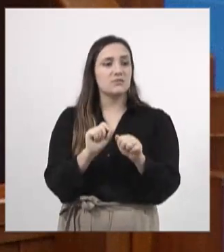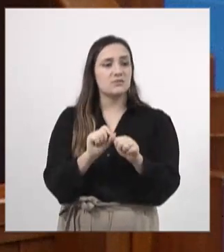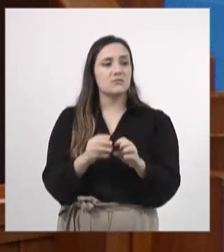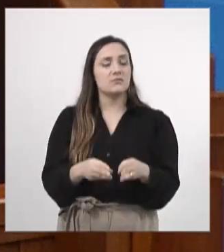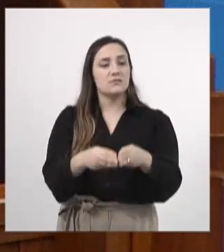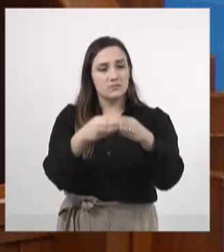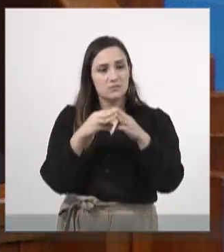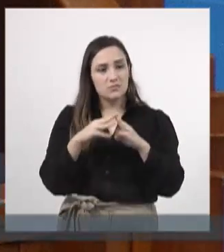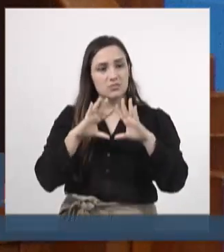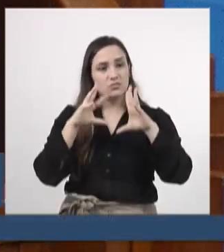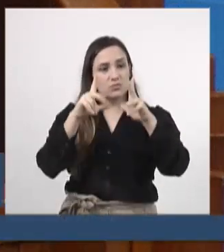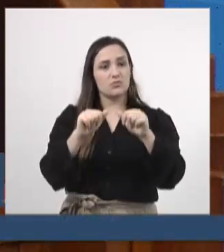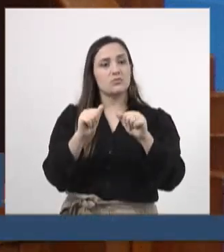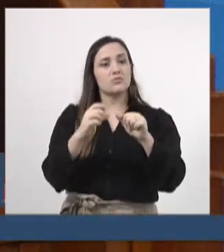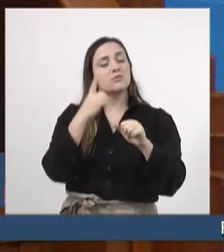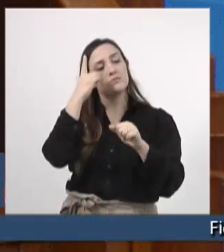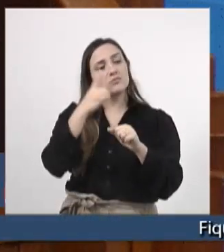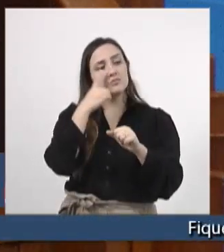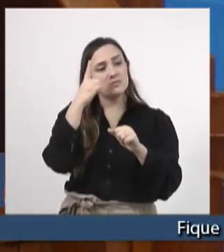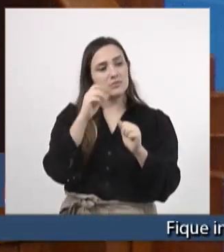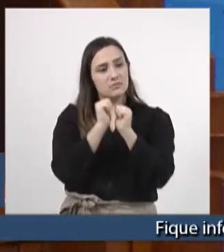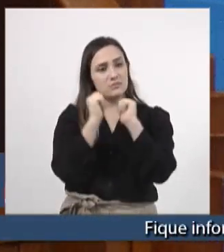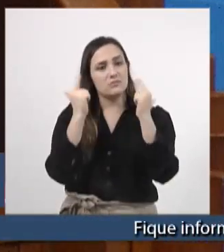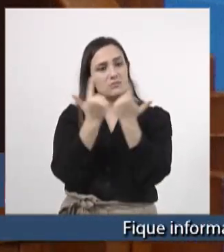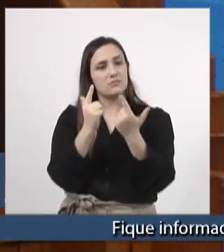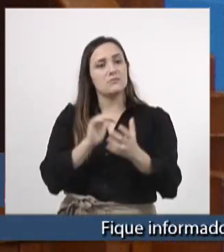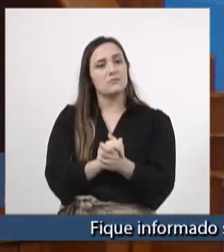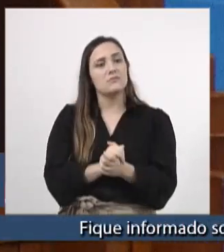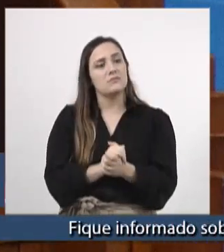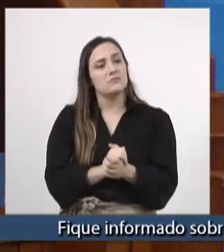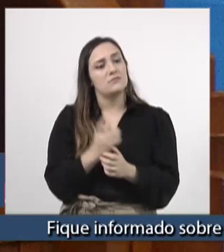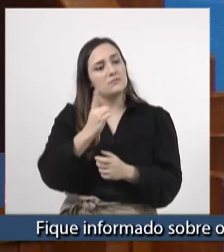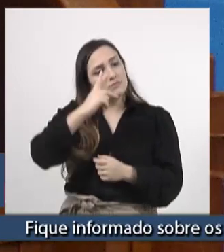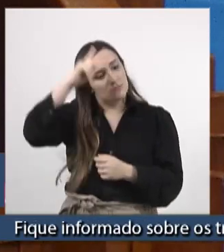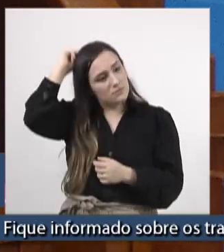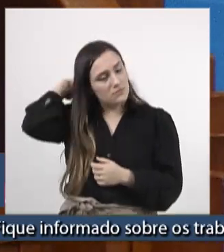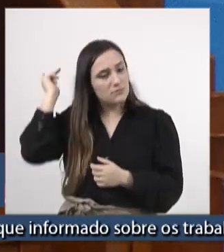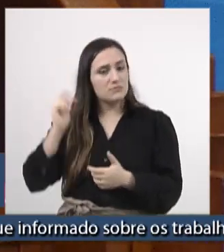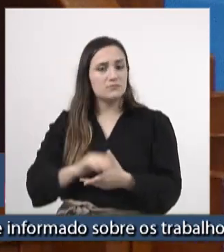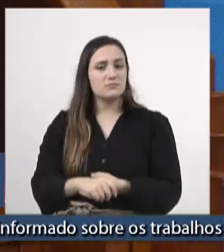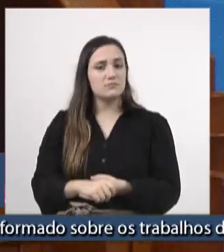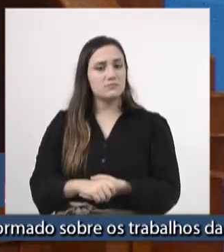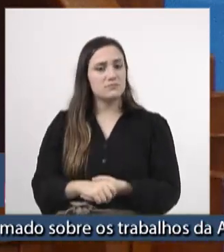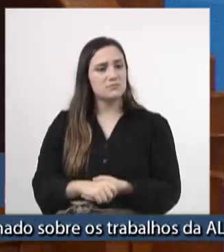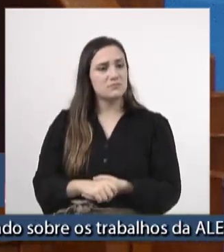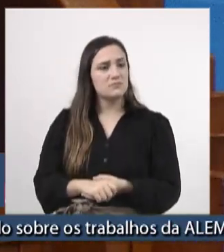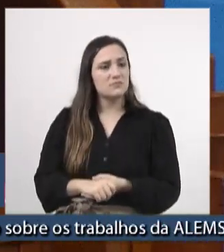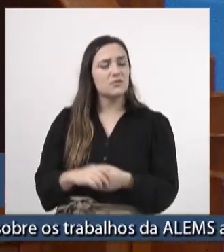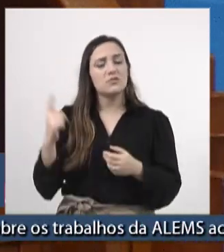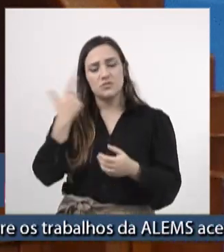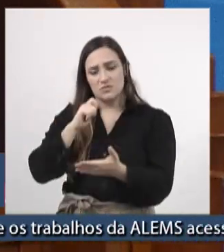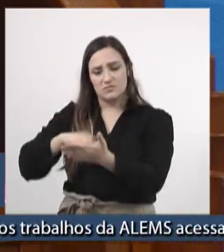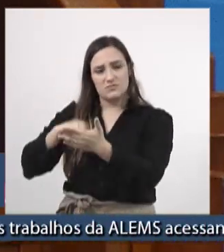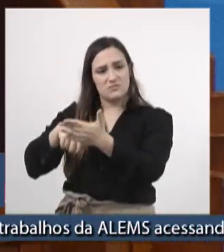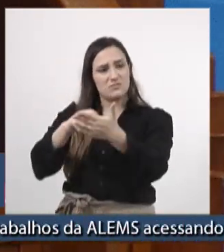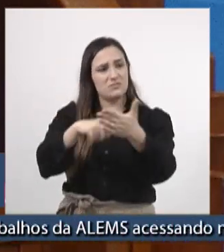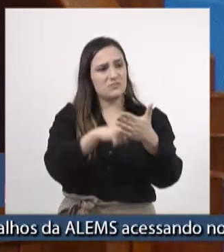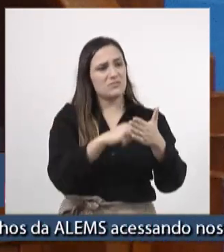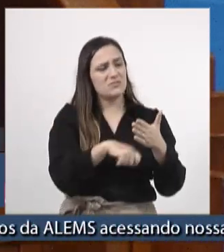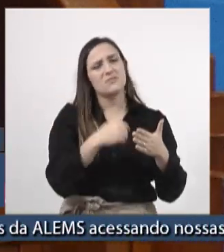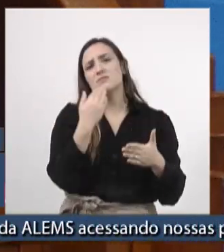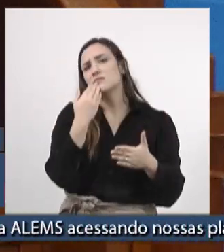todos os deputados pela Casa, Paulo Corrêa, deputado, que nós pudéssemos colher a assinatura dos nossos deputados,